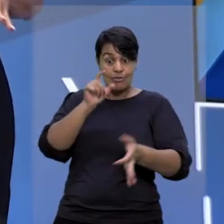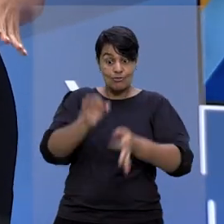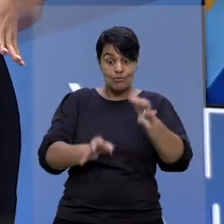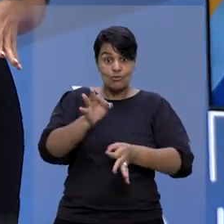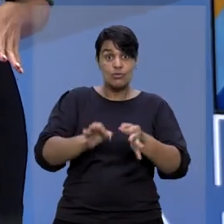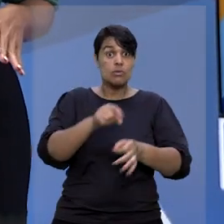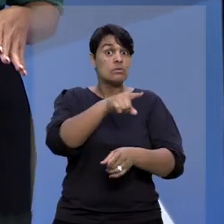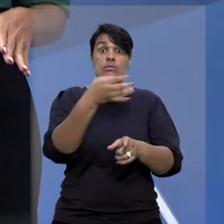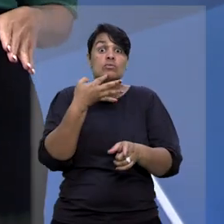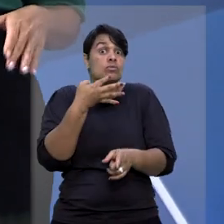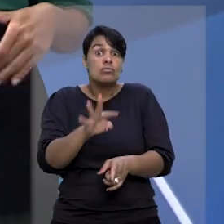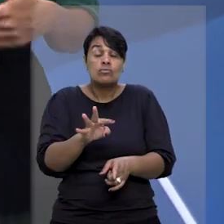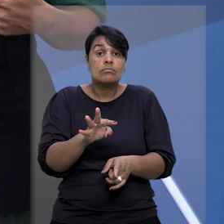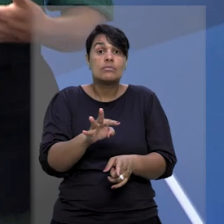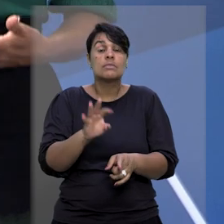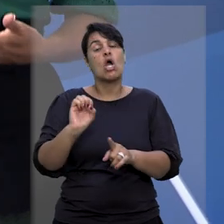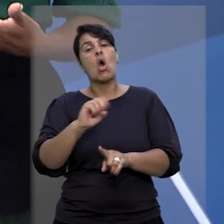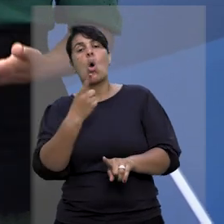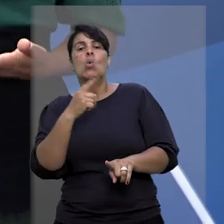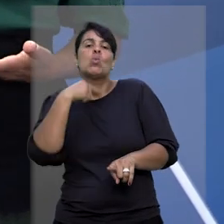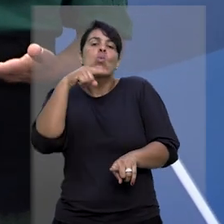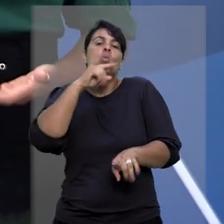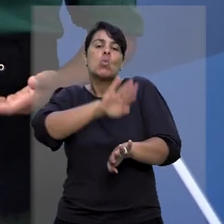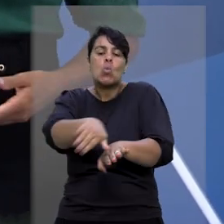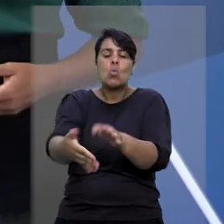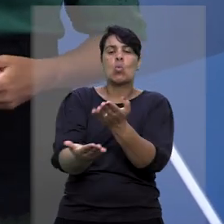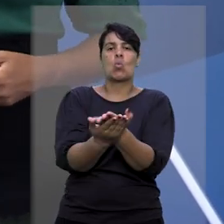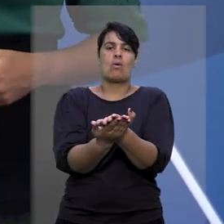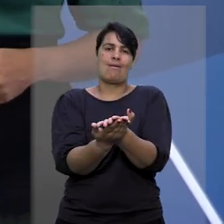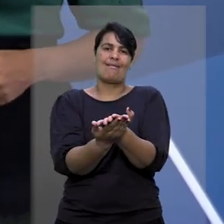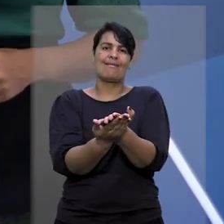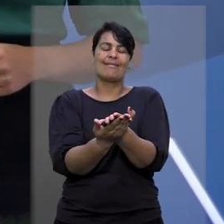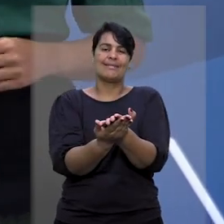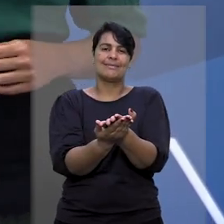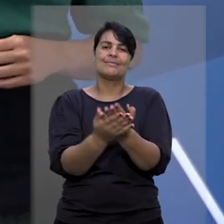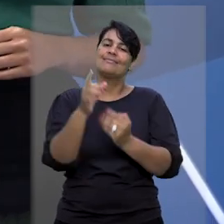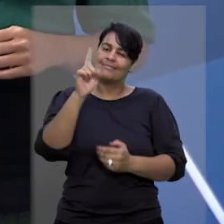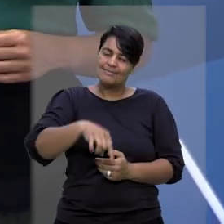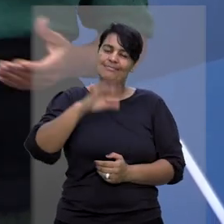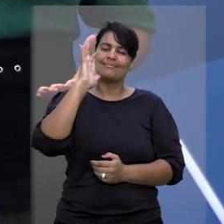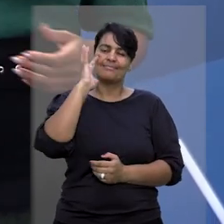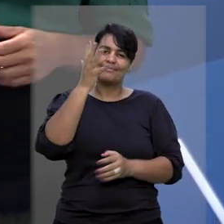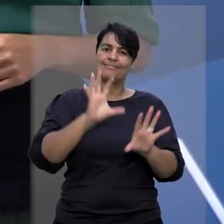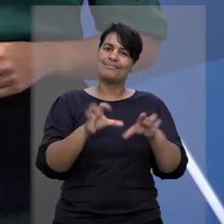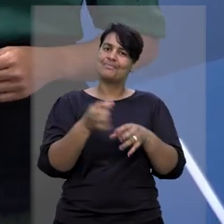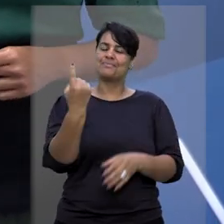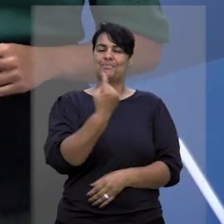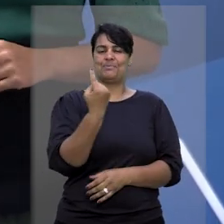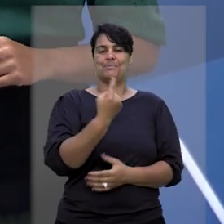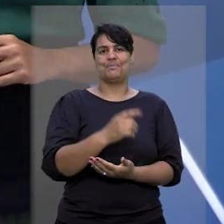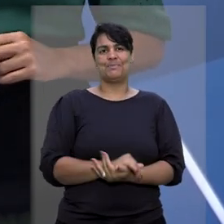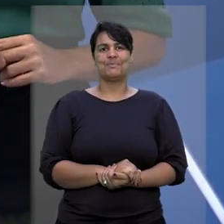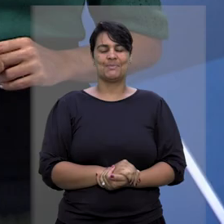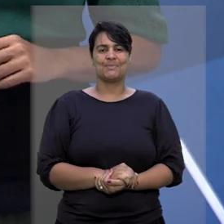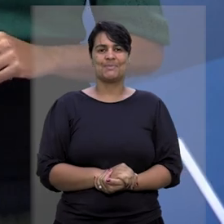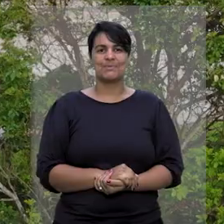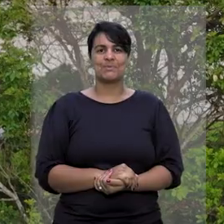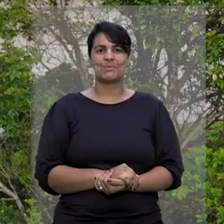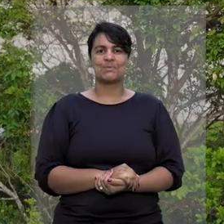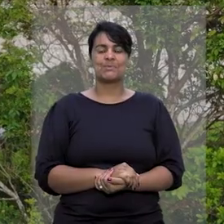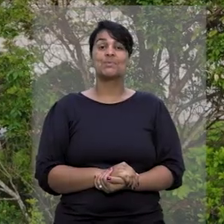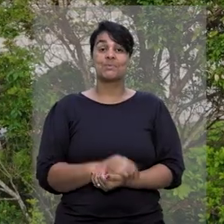era desconhecida ou não pôde ser juntada ao processo originário. Foi o que decidiu a primeira sessão.